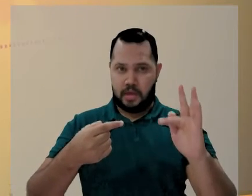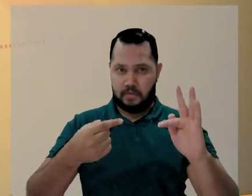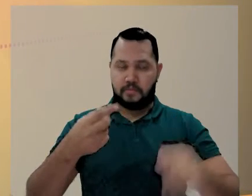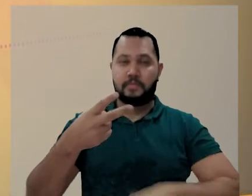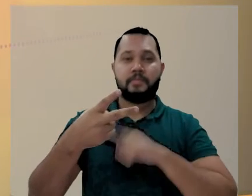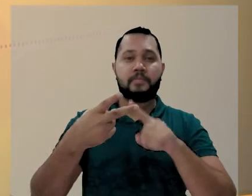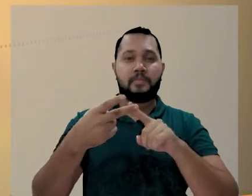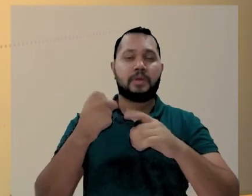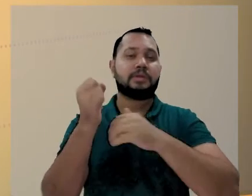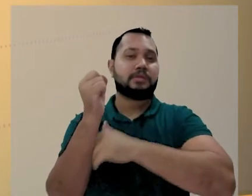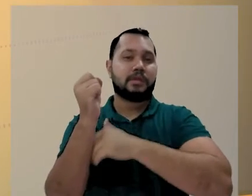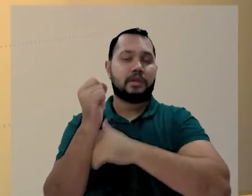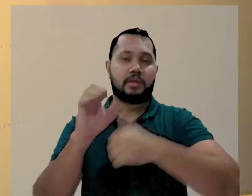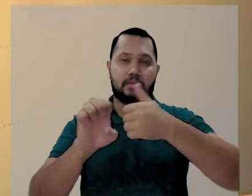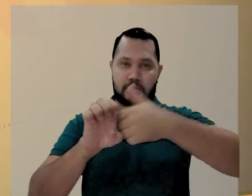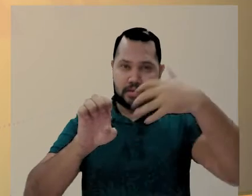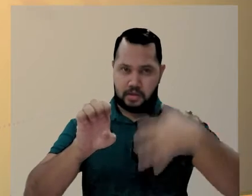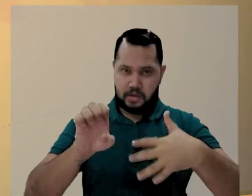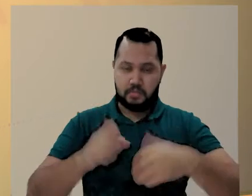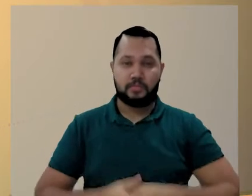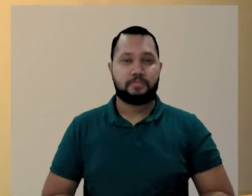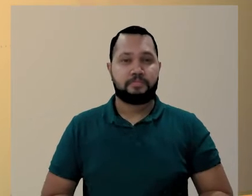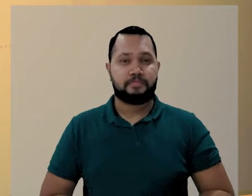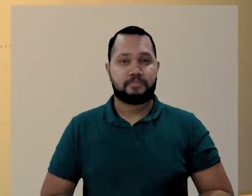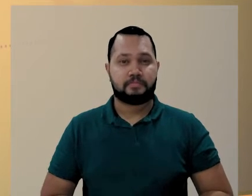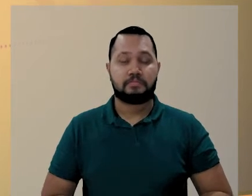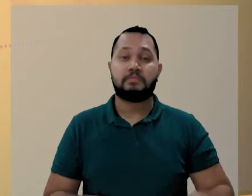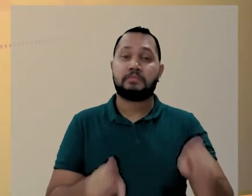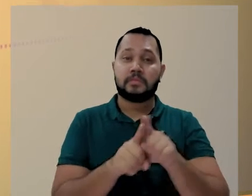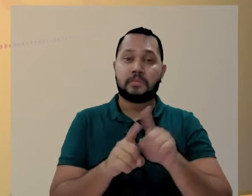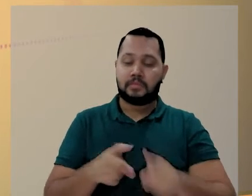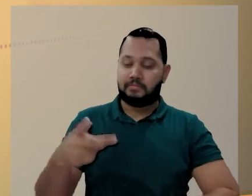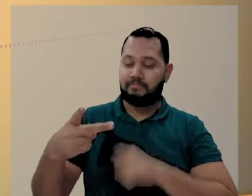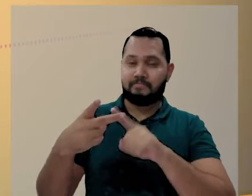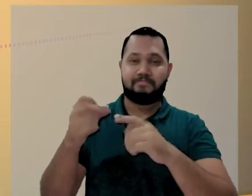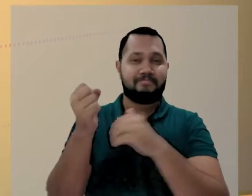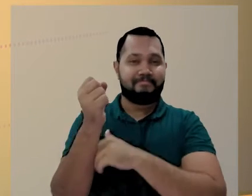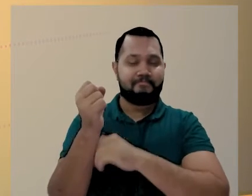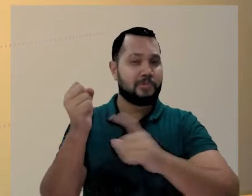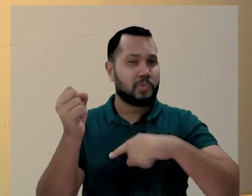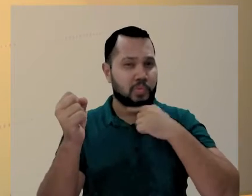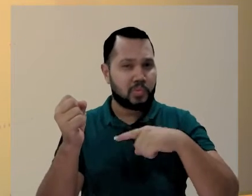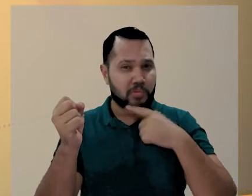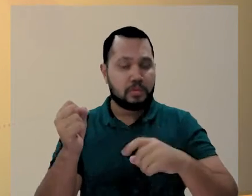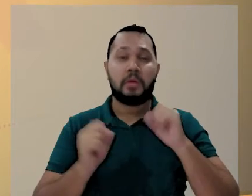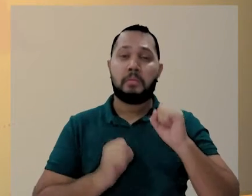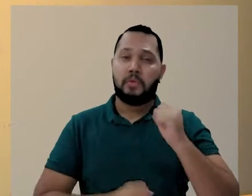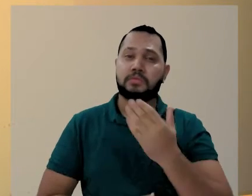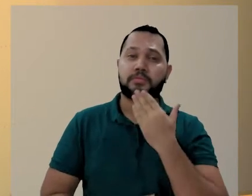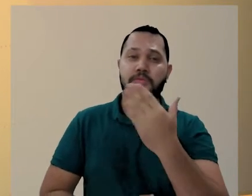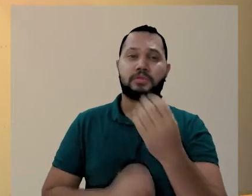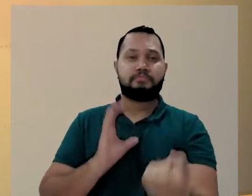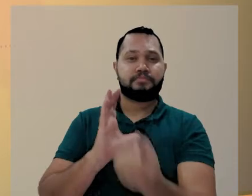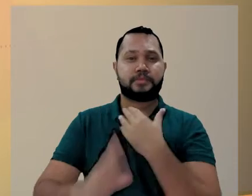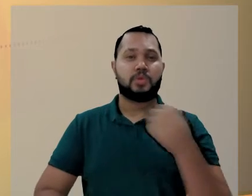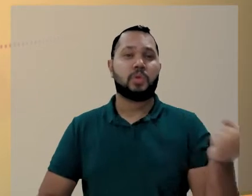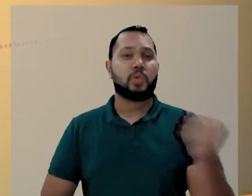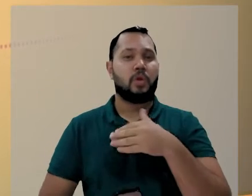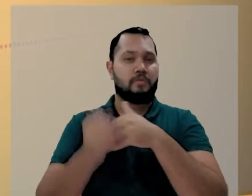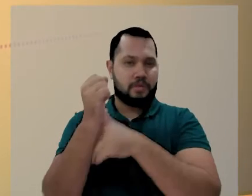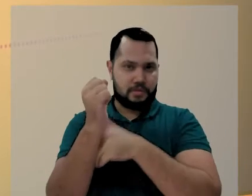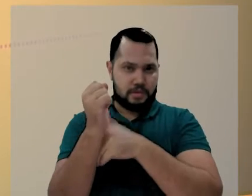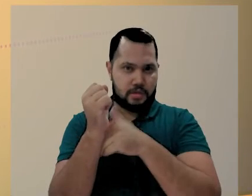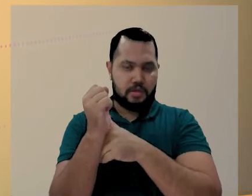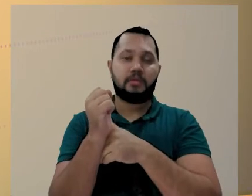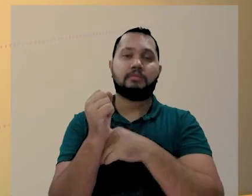informar o CPF e a senha usada no eCampus. Também é possível gerar uma nova senha,